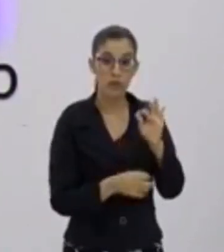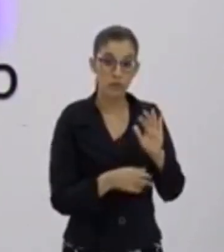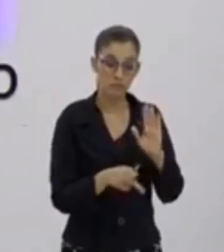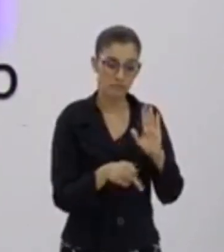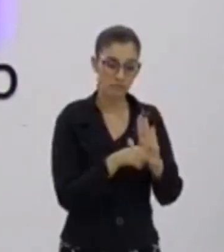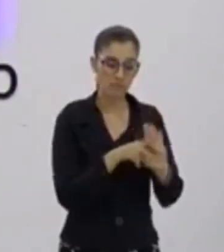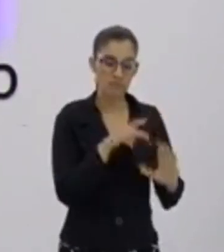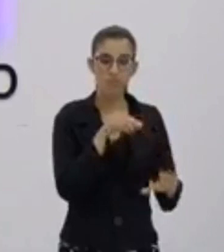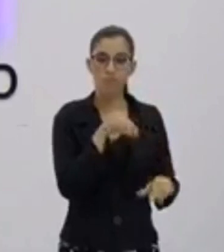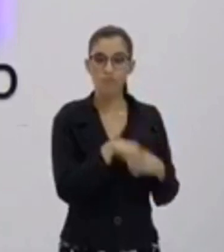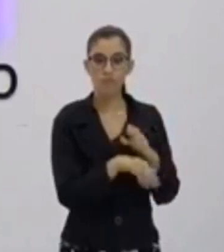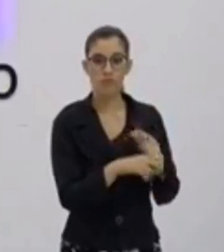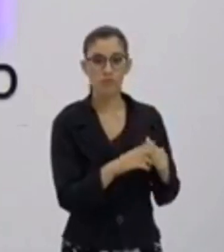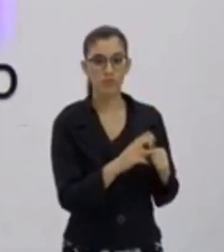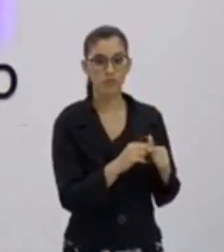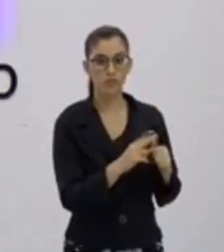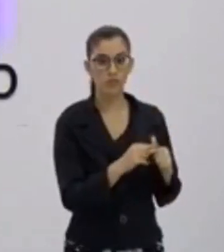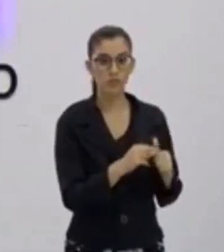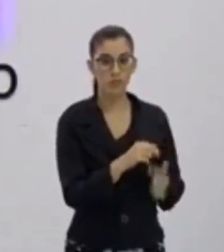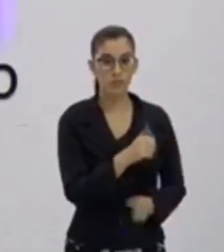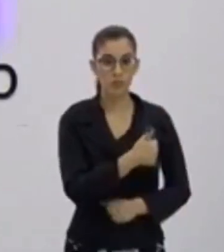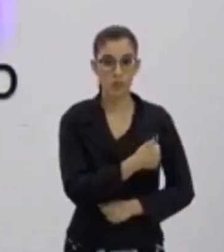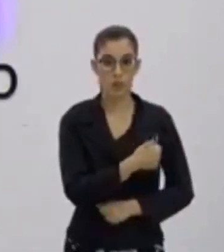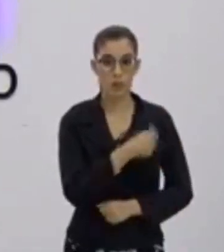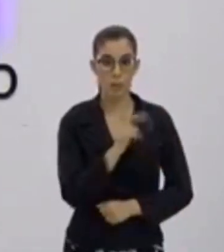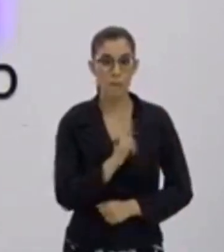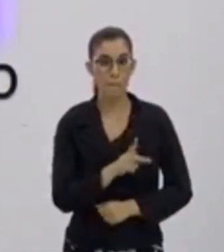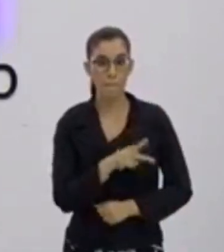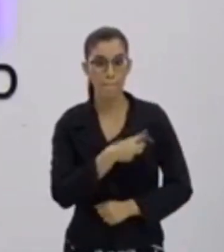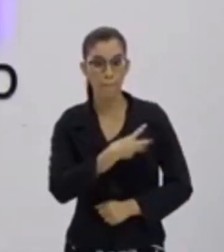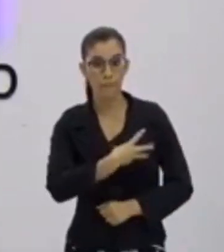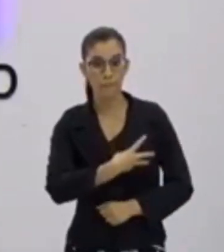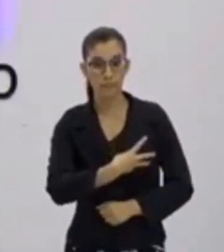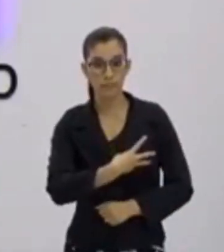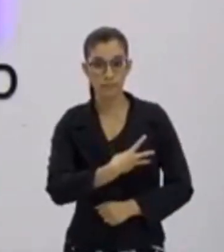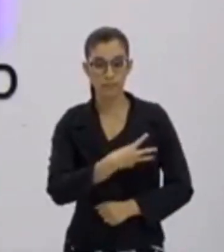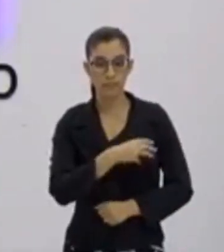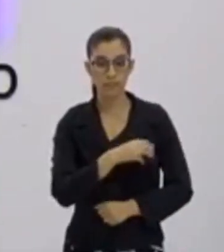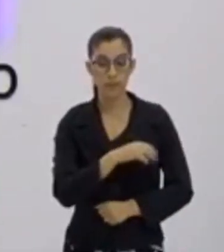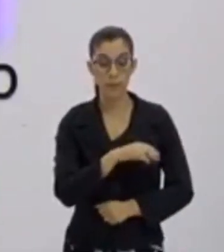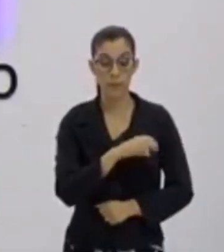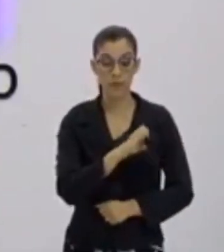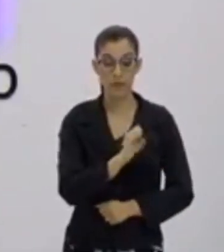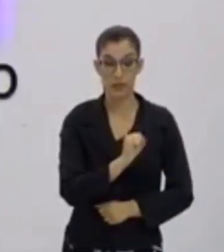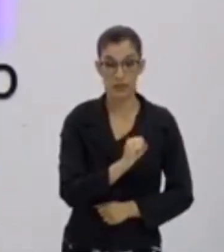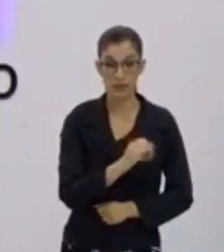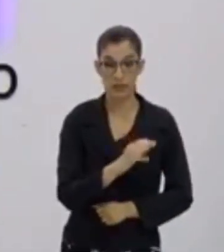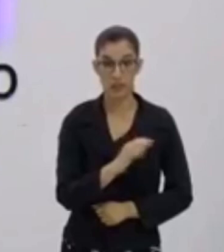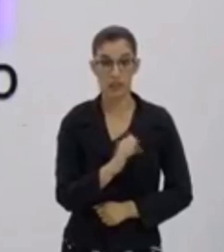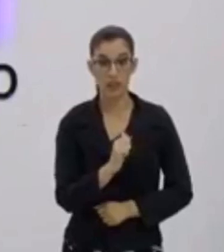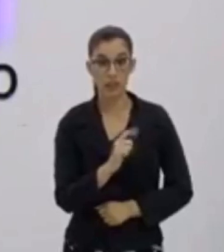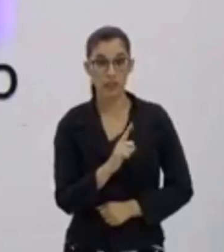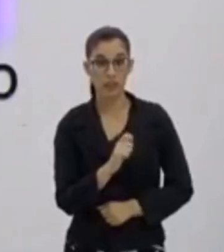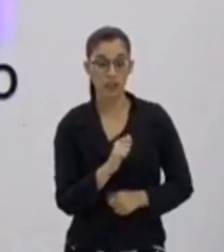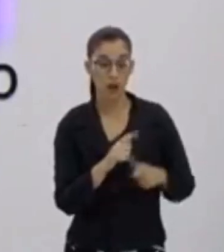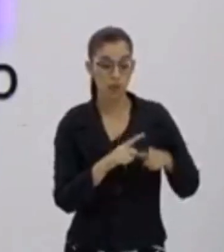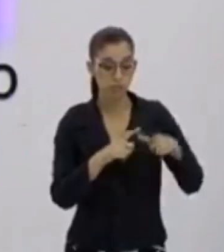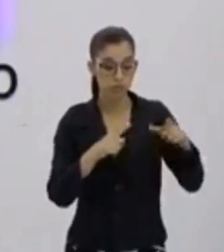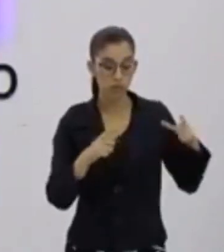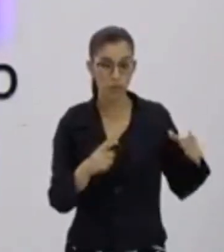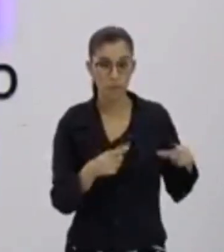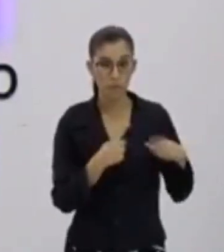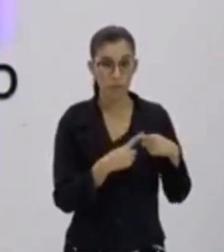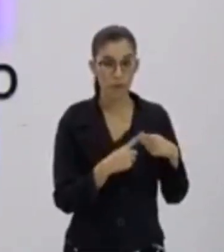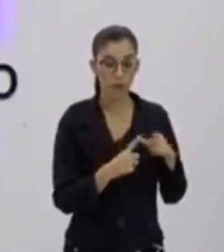Então, eu vou dizer que 1 para 3, eu estou diante de uma escala grande, porque eu reduzi poucas vezes